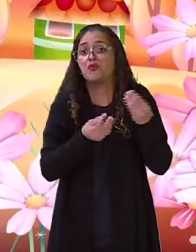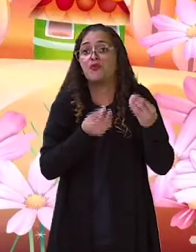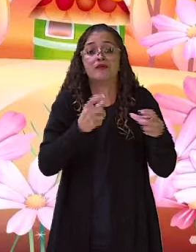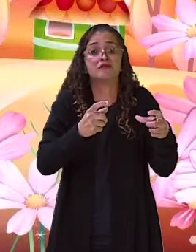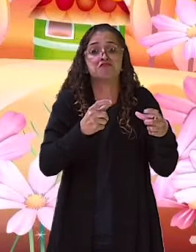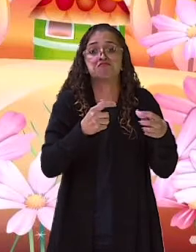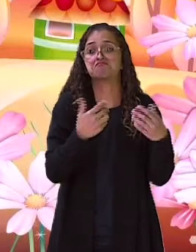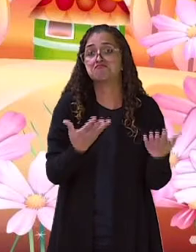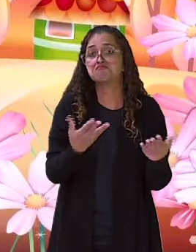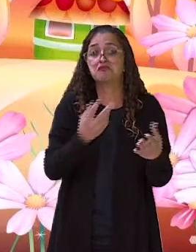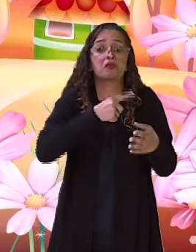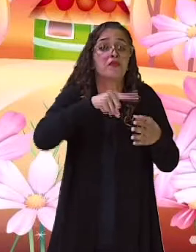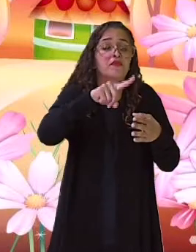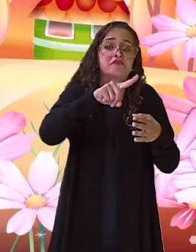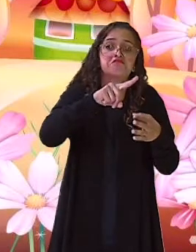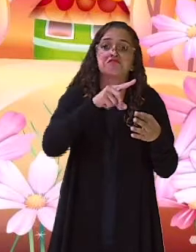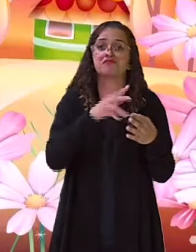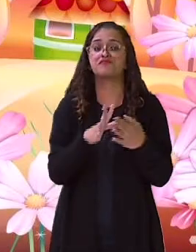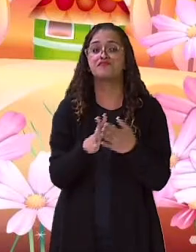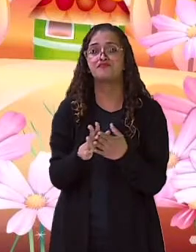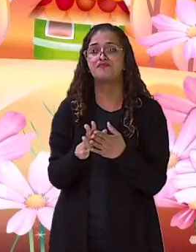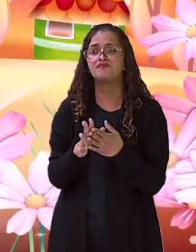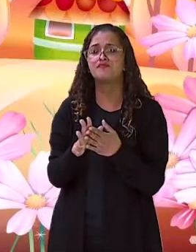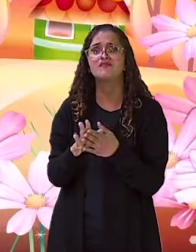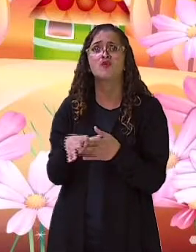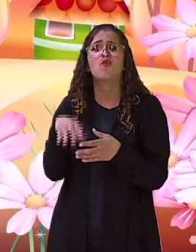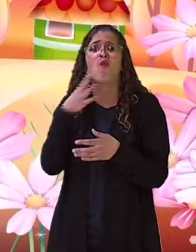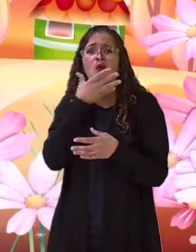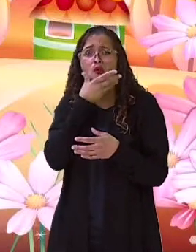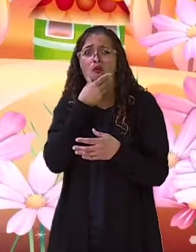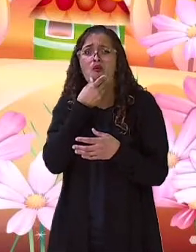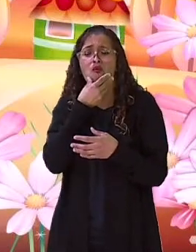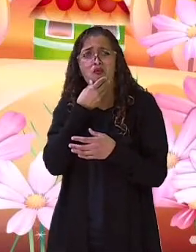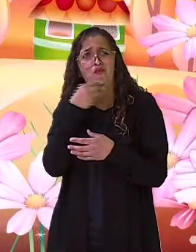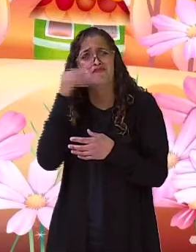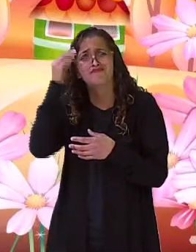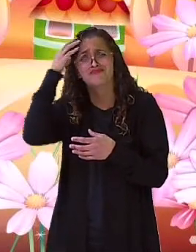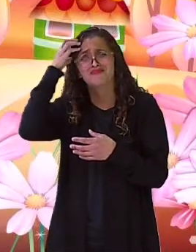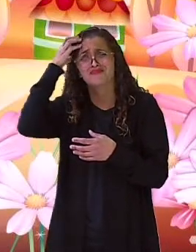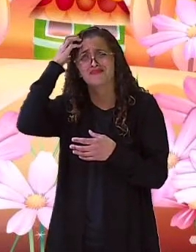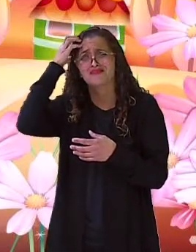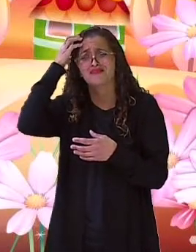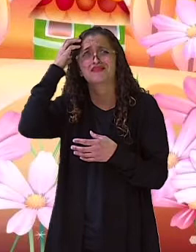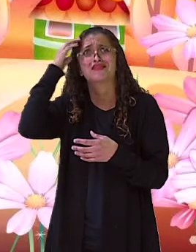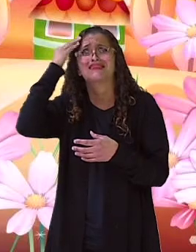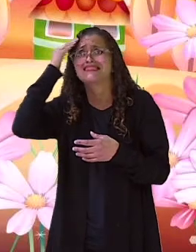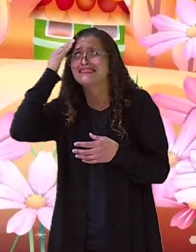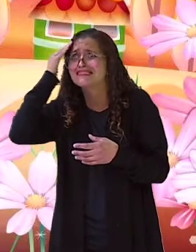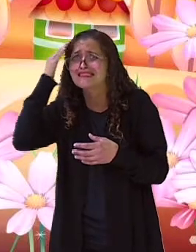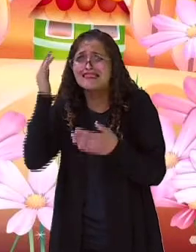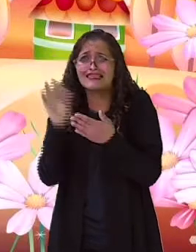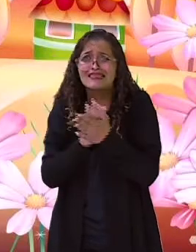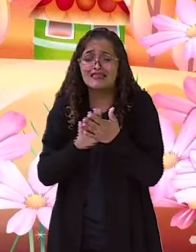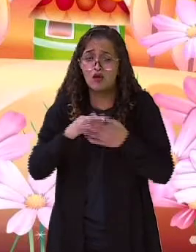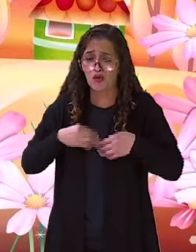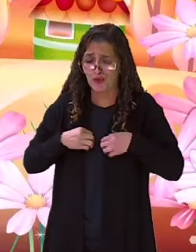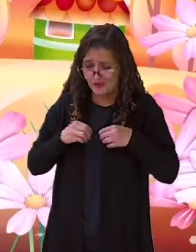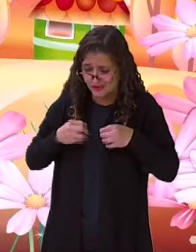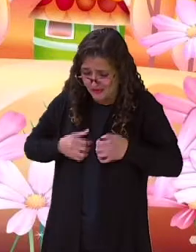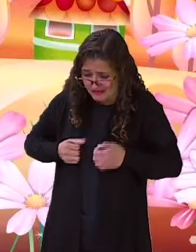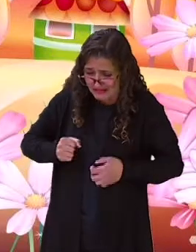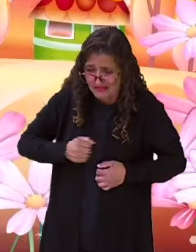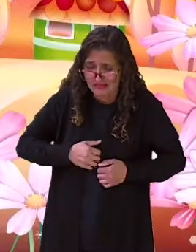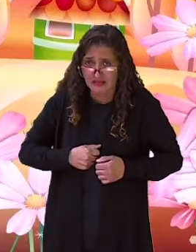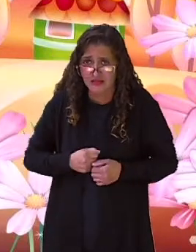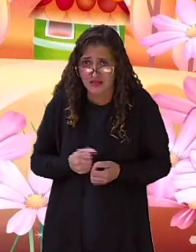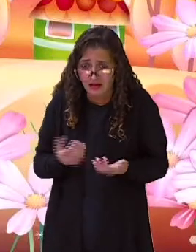correnteza. Confuso, o camponês voltou para casa, quase sem roupa, com as